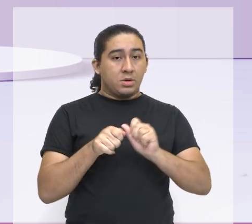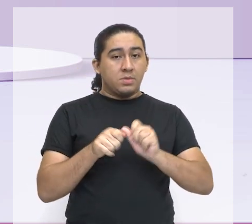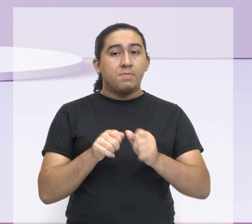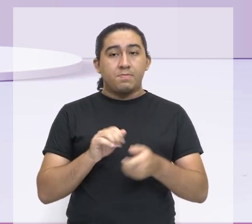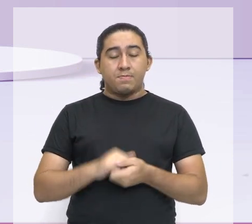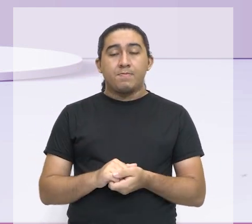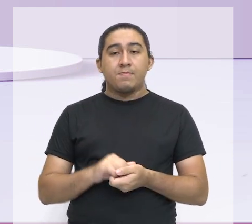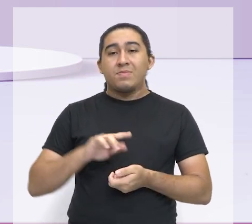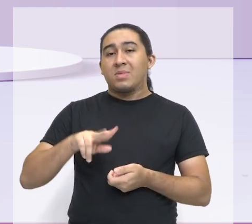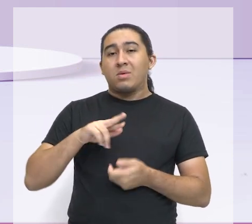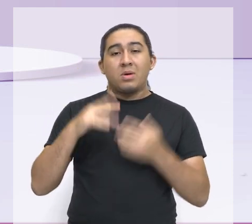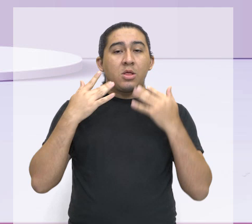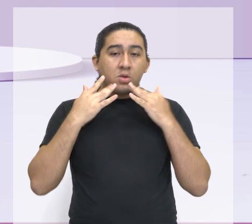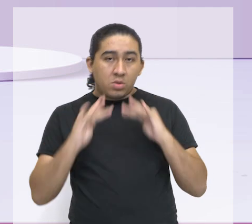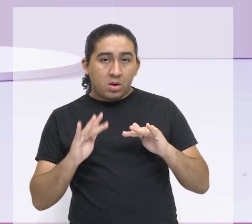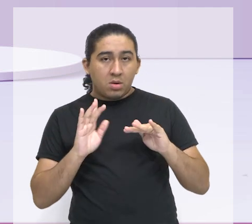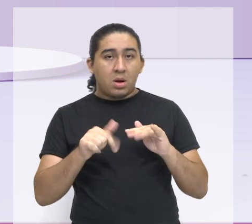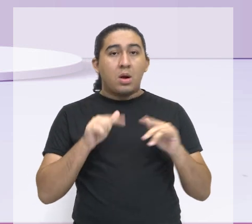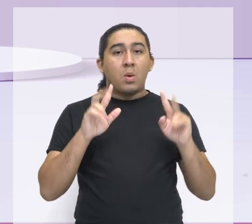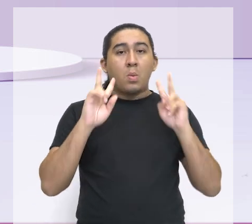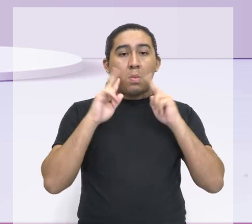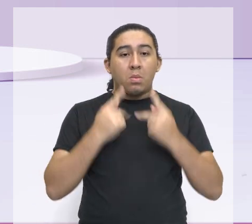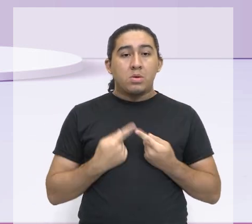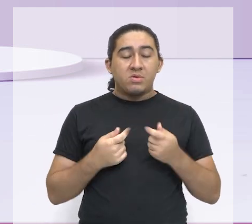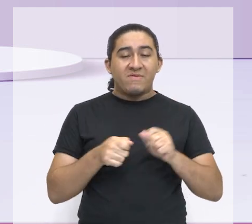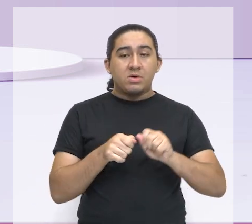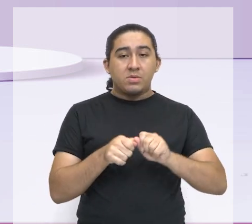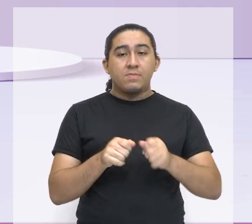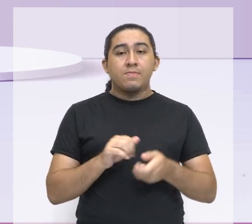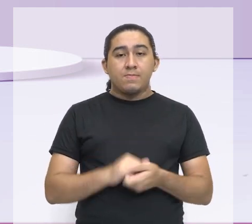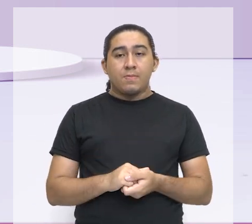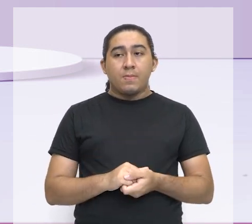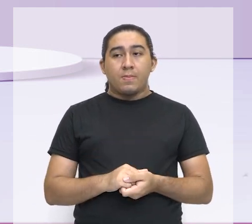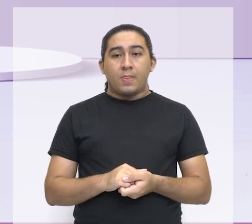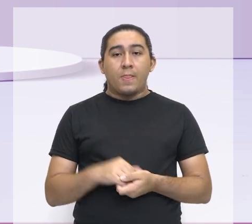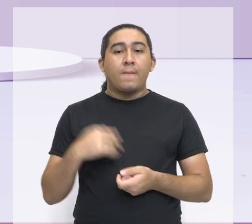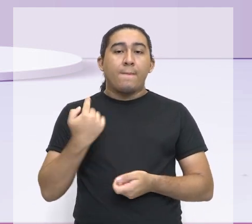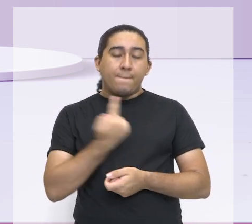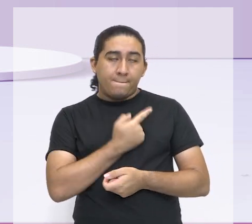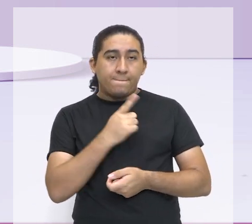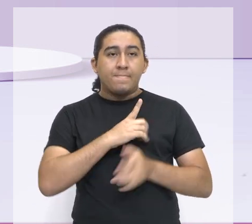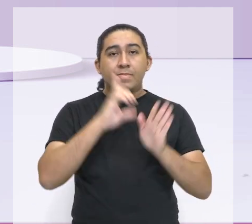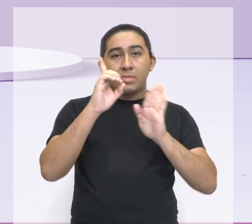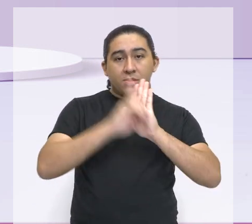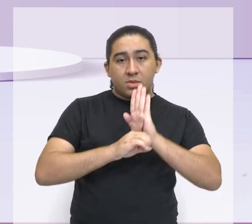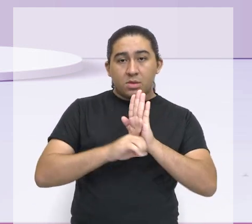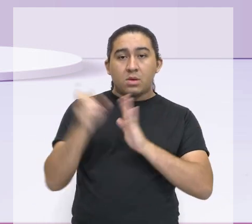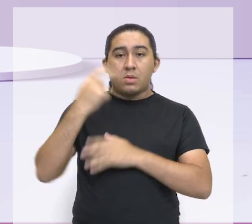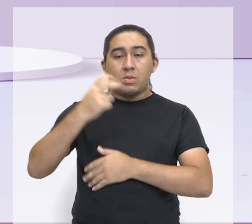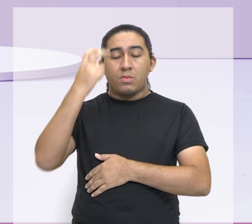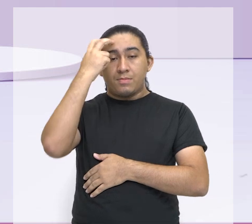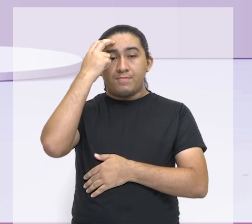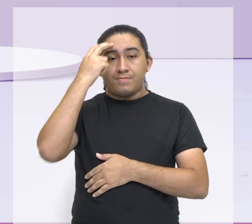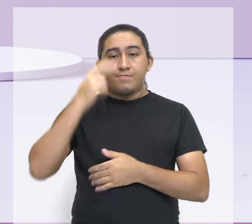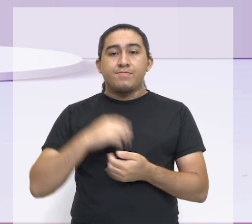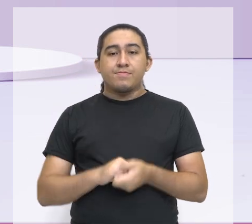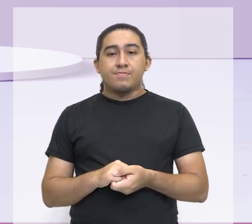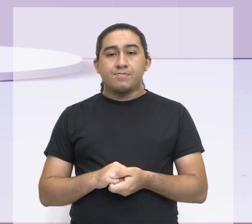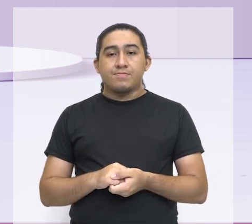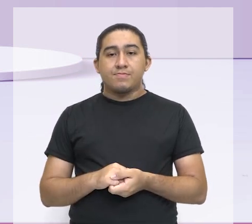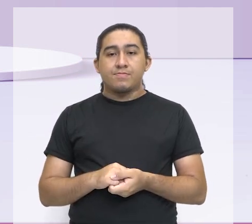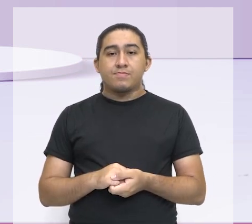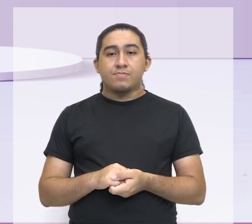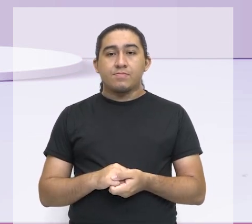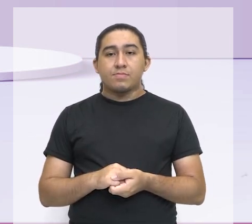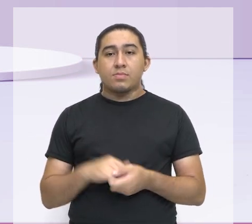Não é natural, é produzido pelo homem. Então, nós temos direitos culturais. E quais